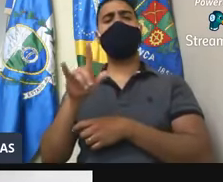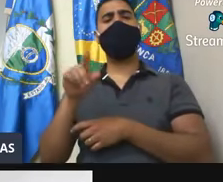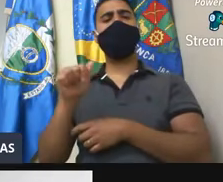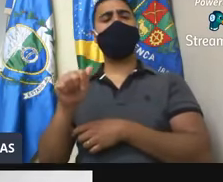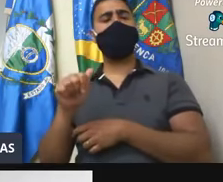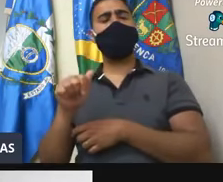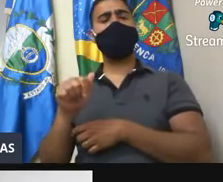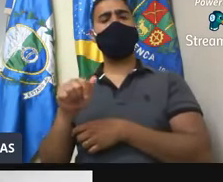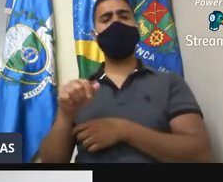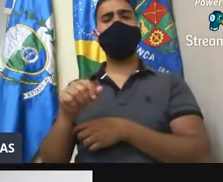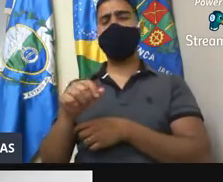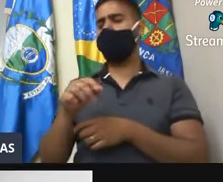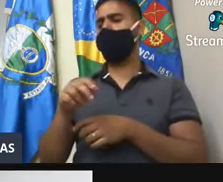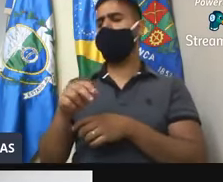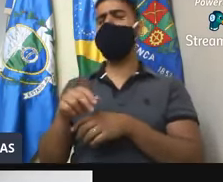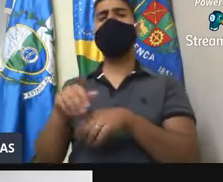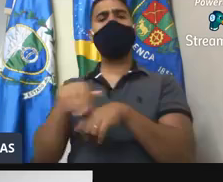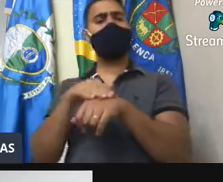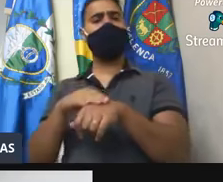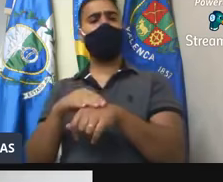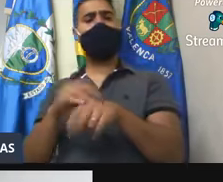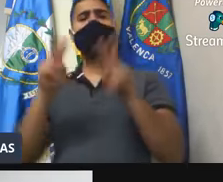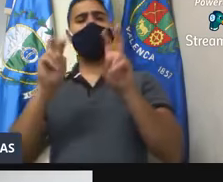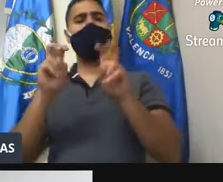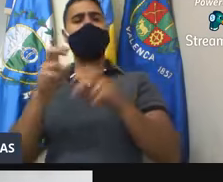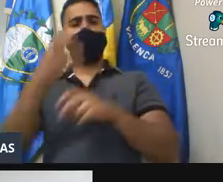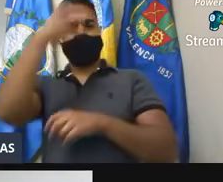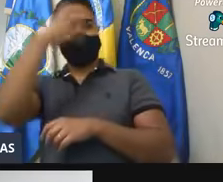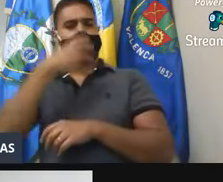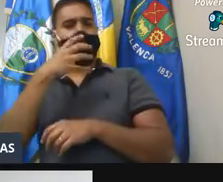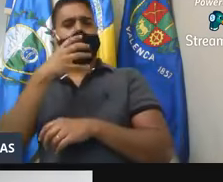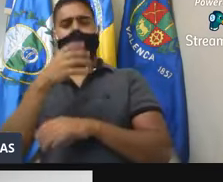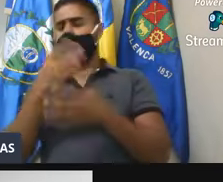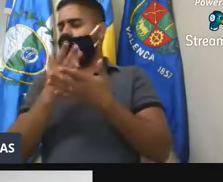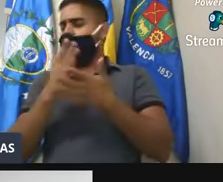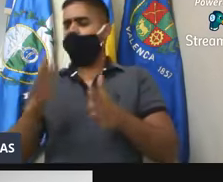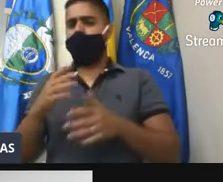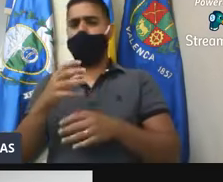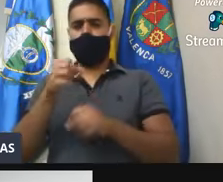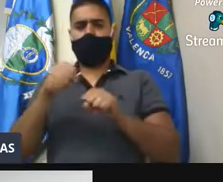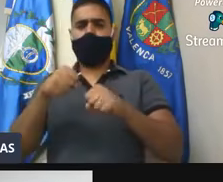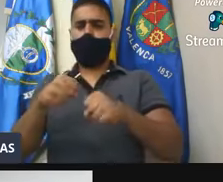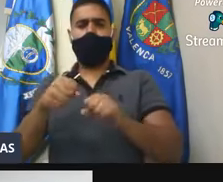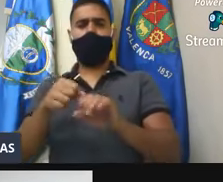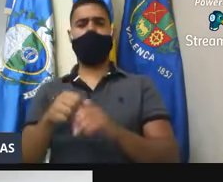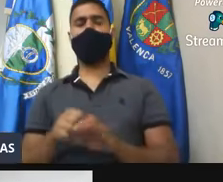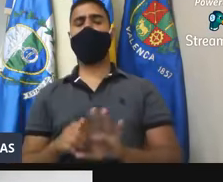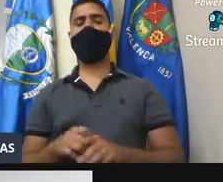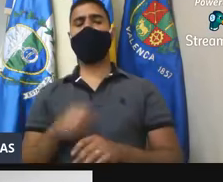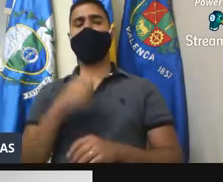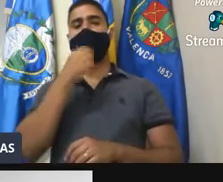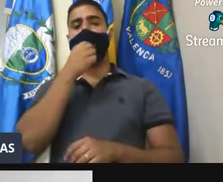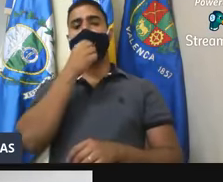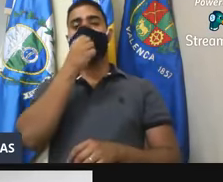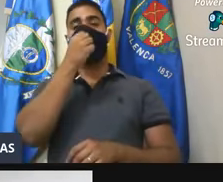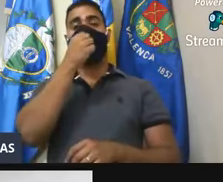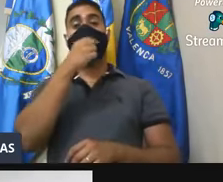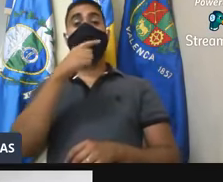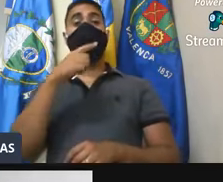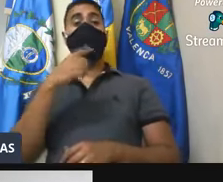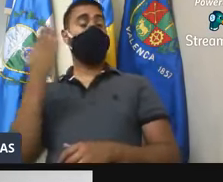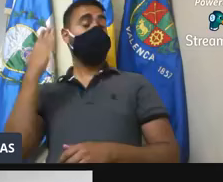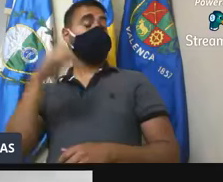assunto de maneira fria e do jeito que ele acha, e pronto, e acabou, firme. E naquele momento, ele tinha aquele